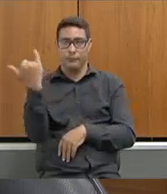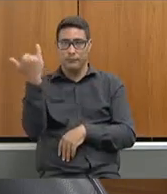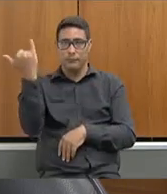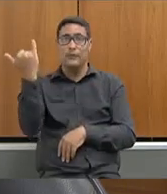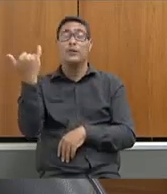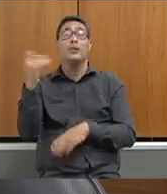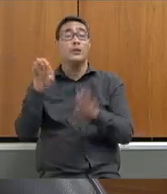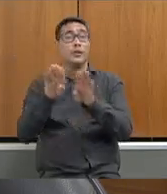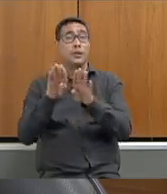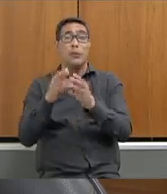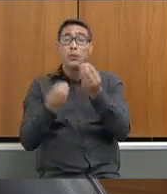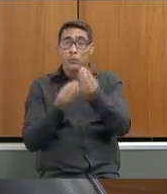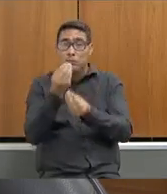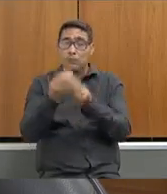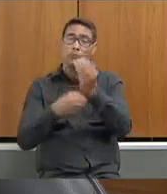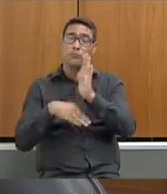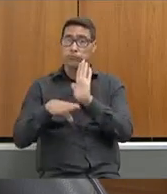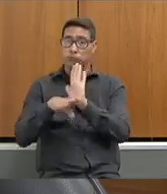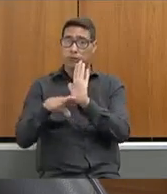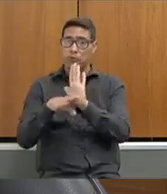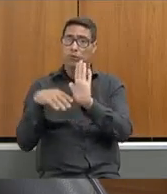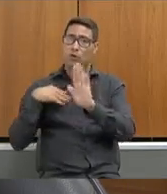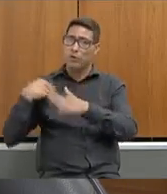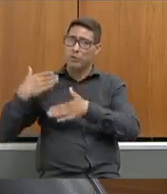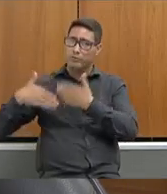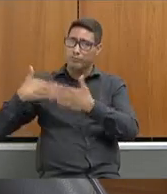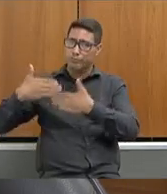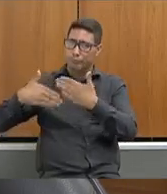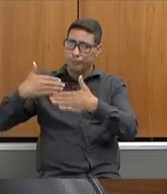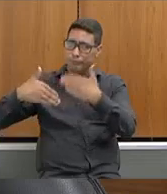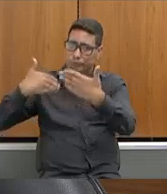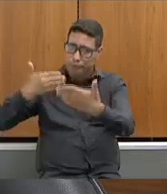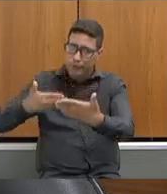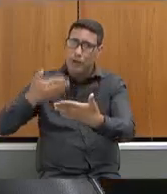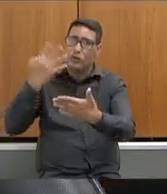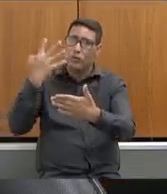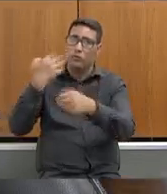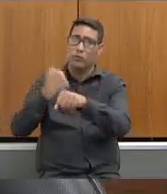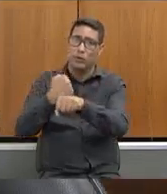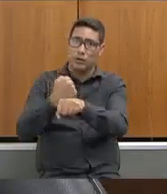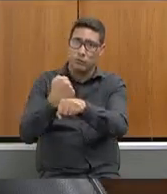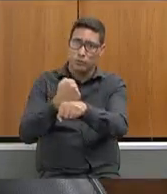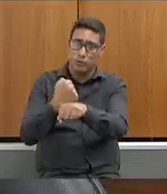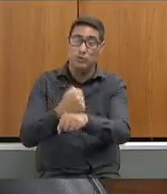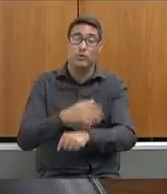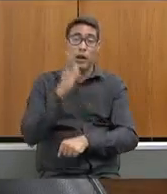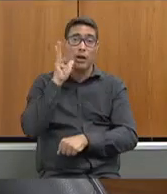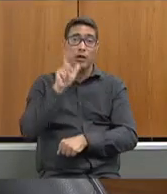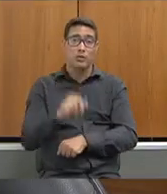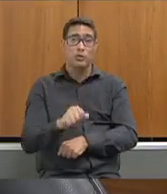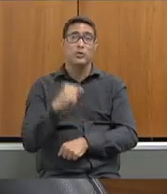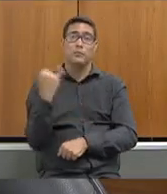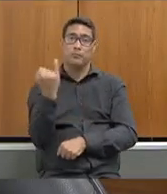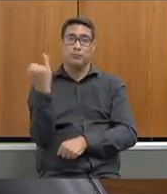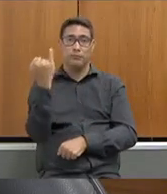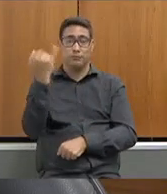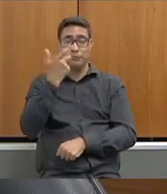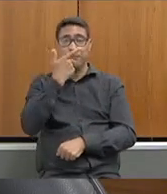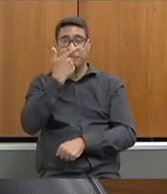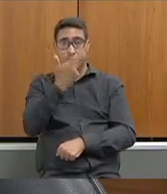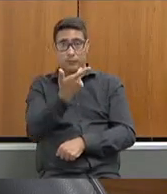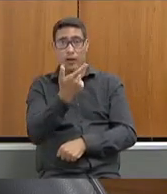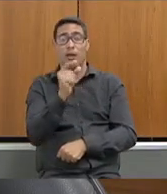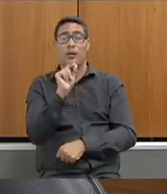fez no decorrer desses últimos quatro anos. Eu acho importante destacar, eu tenho dito,